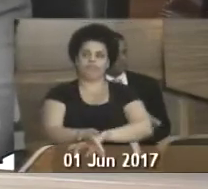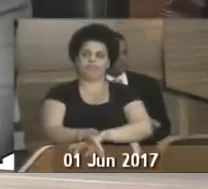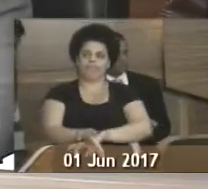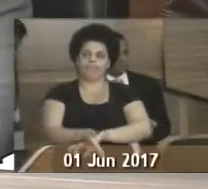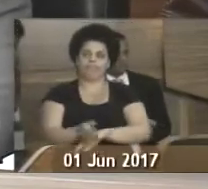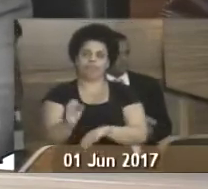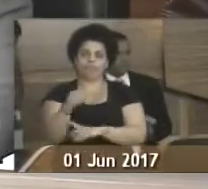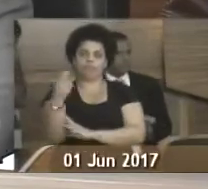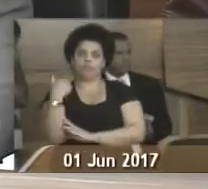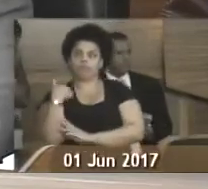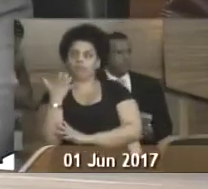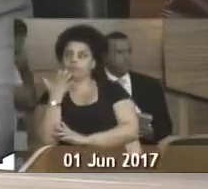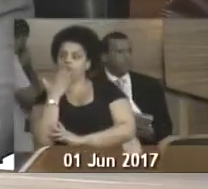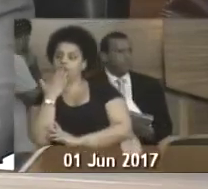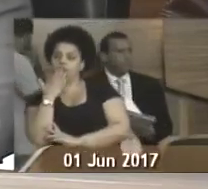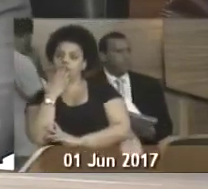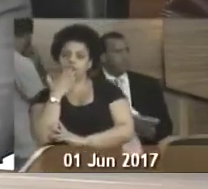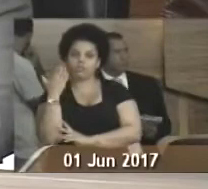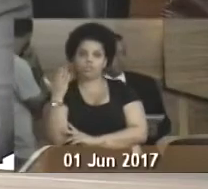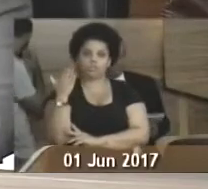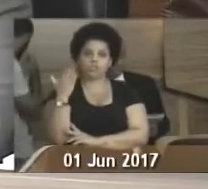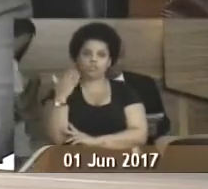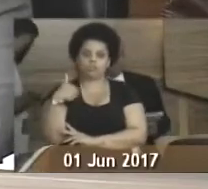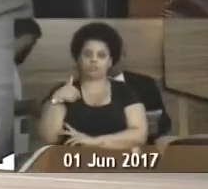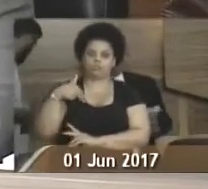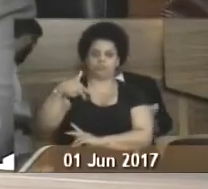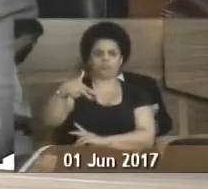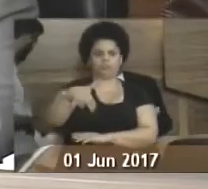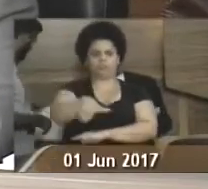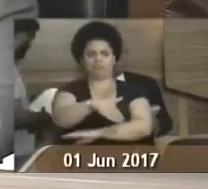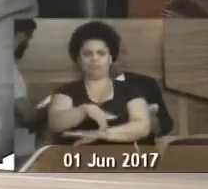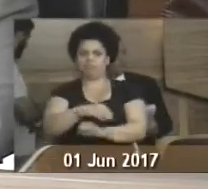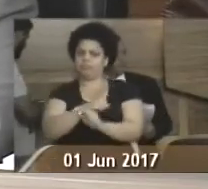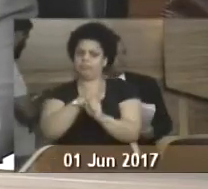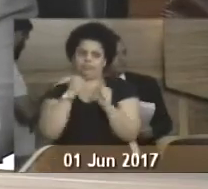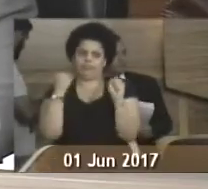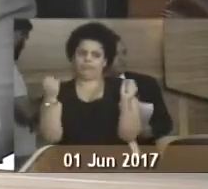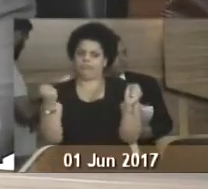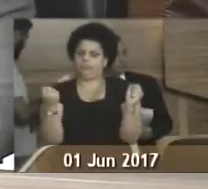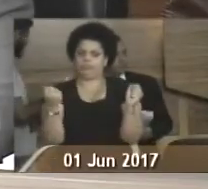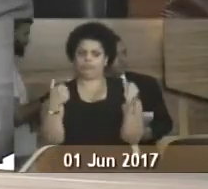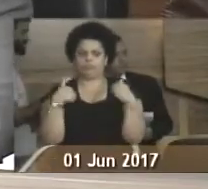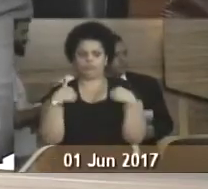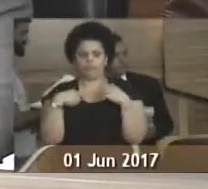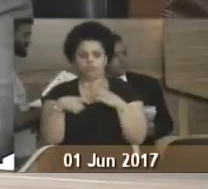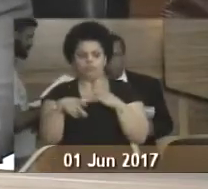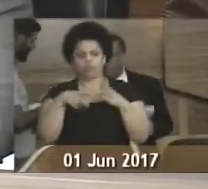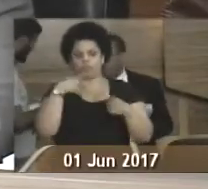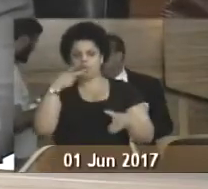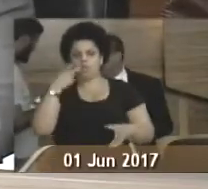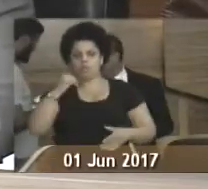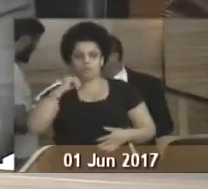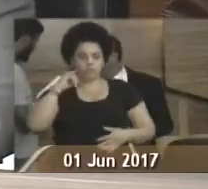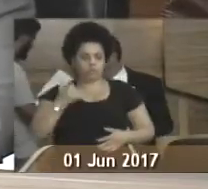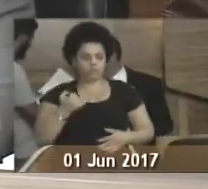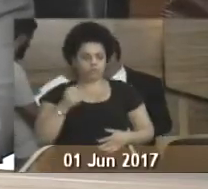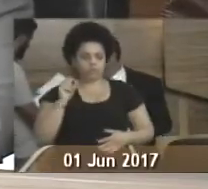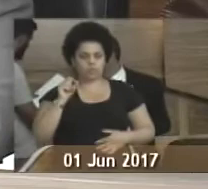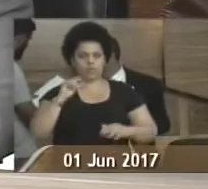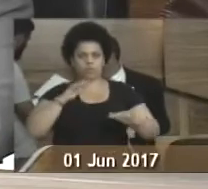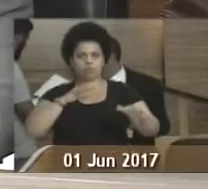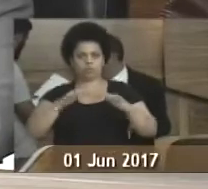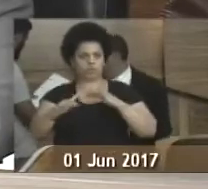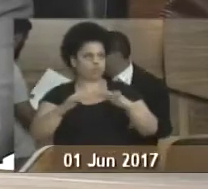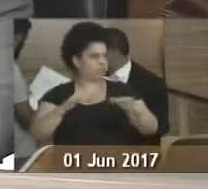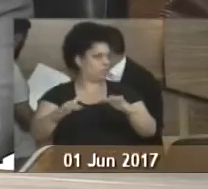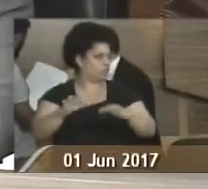Ou pedir permissão para andar no meio da rua. É um absurdo. Então, eu falei na oportunidade de um movimento